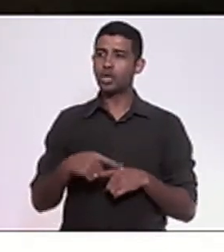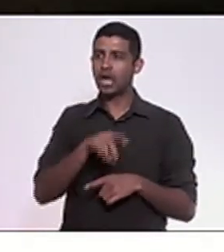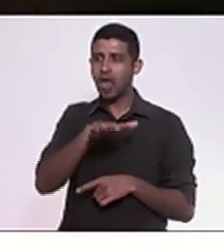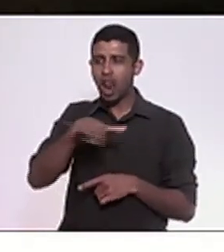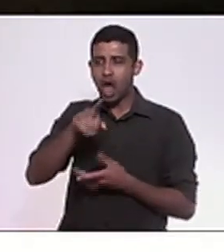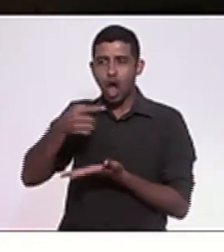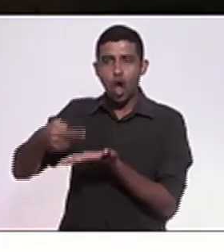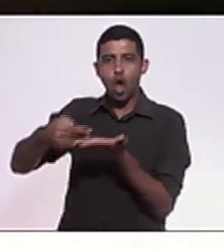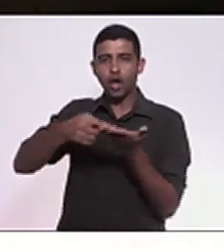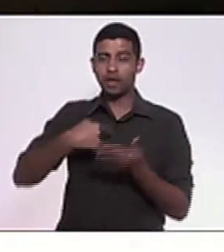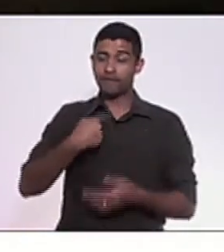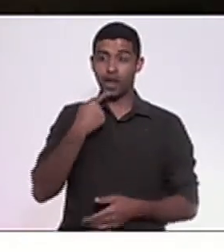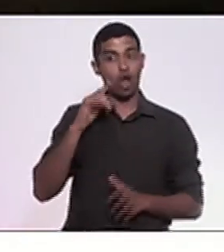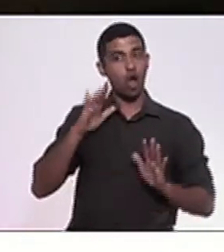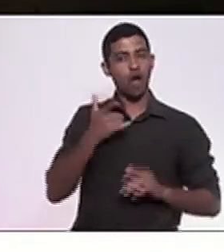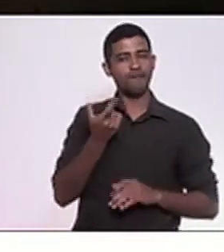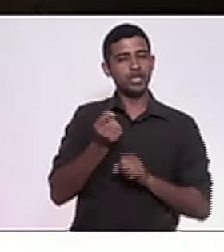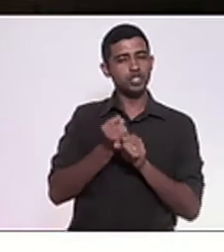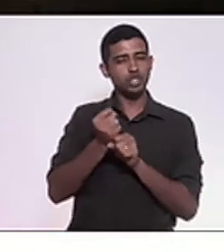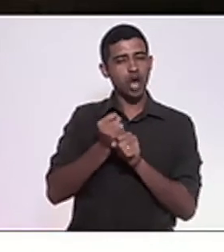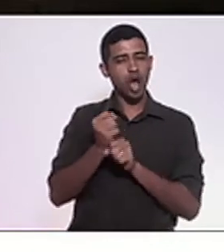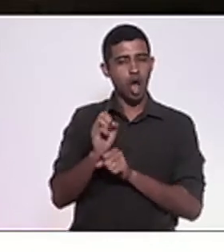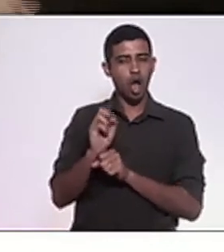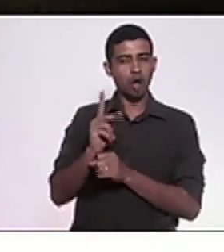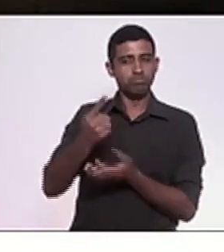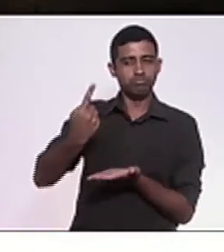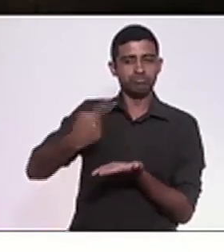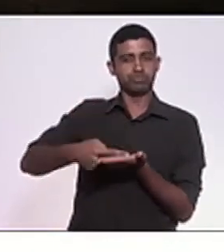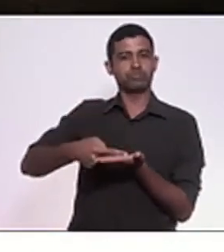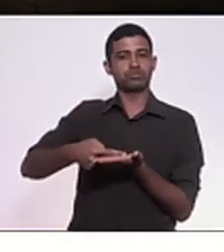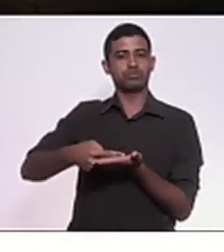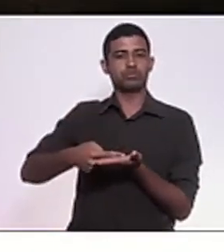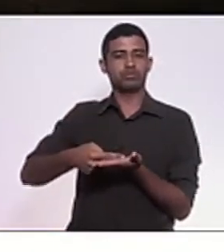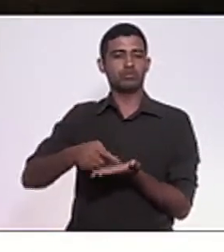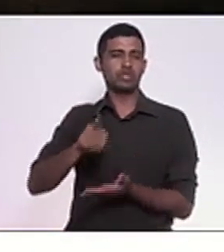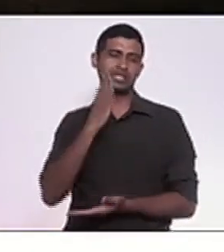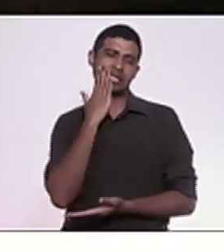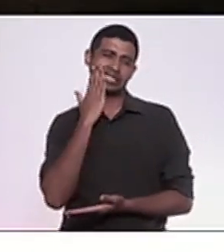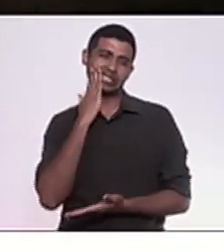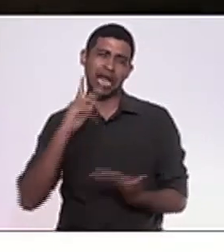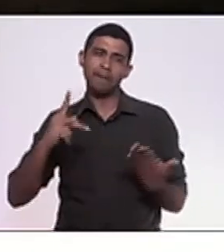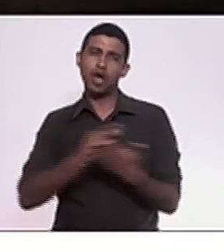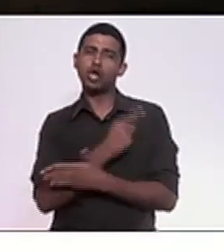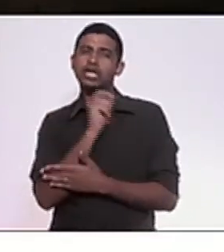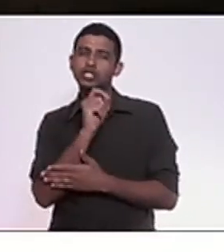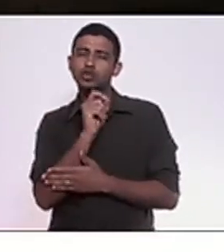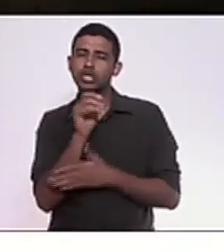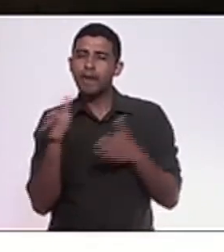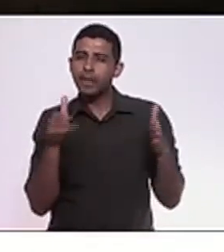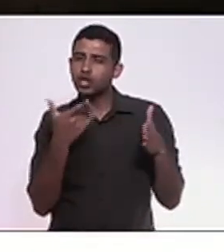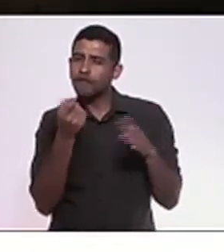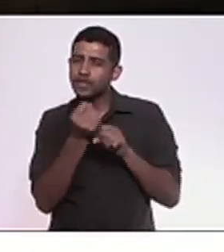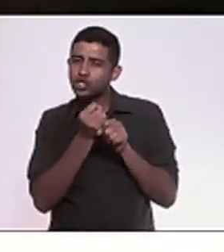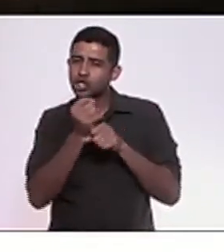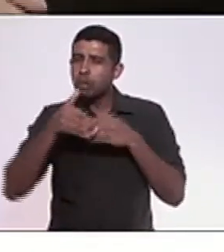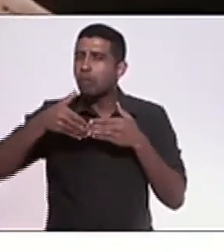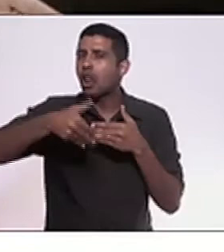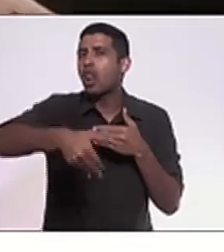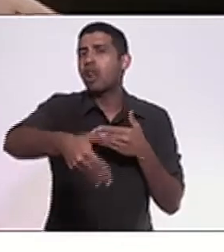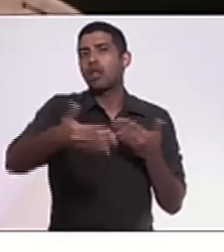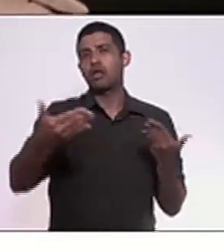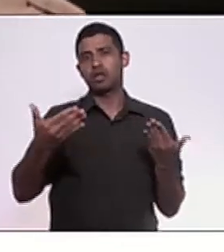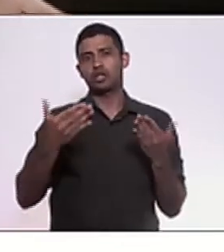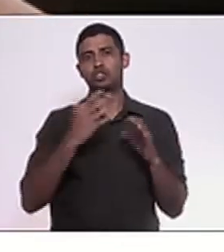olha, vou te dar 20 anos. Pô, e você sabe como é que acontece? Esses 20 transformam em 40, se transformam em 80